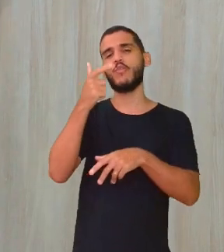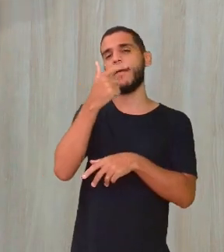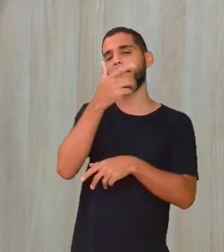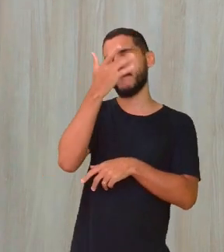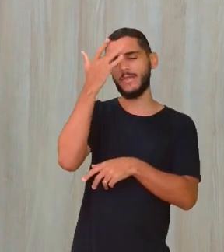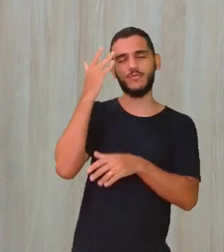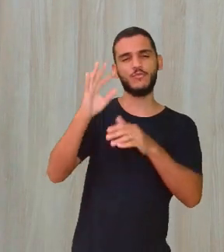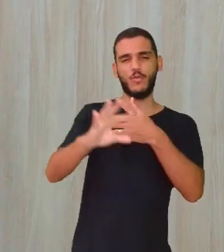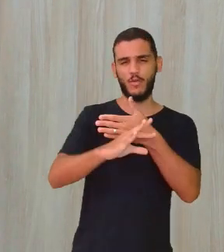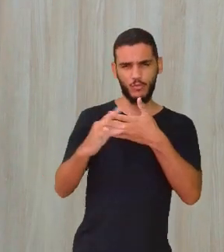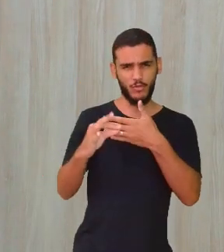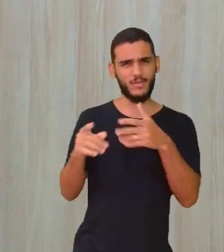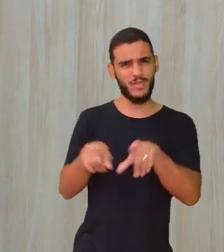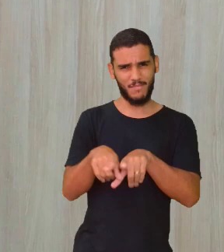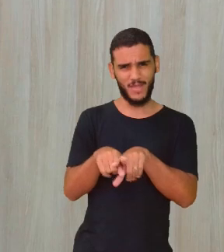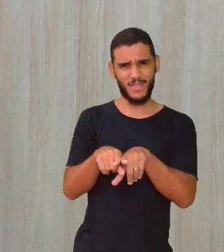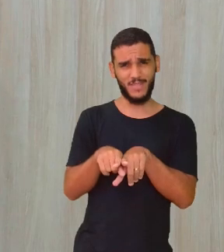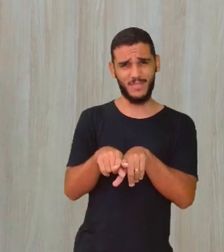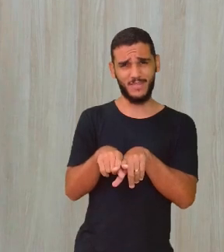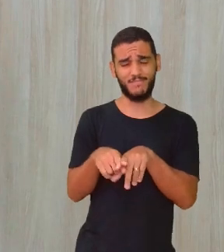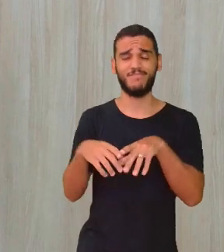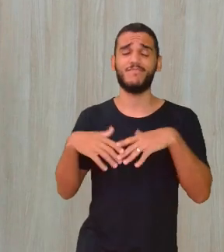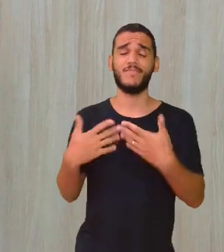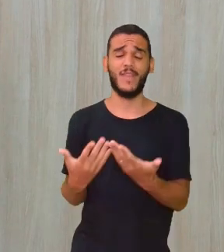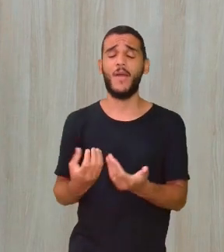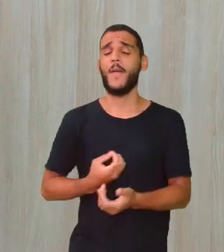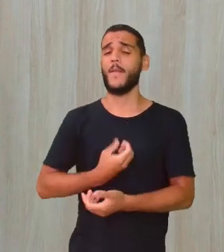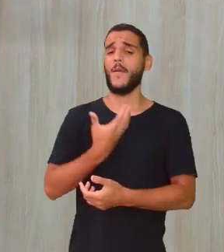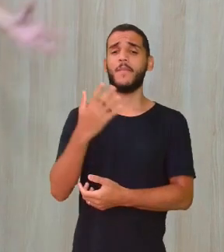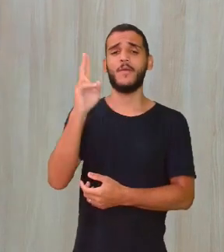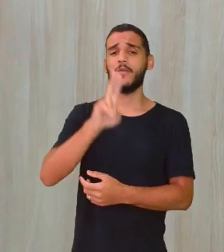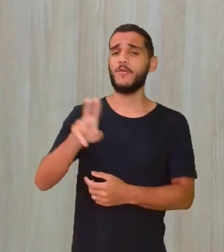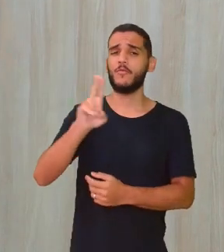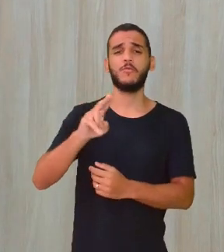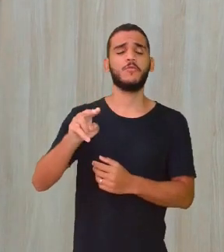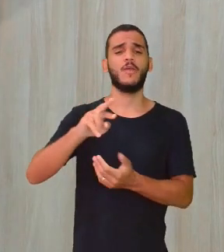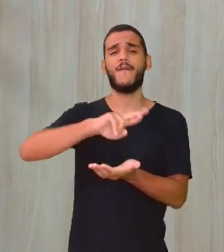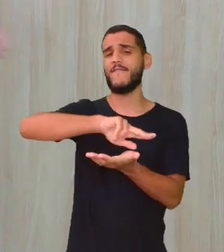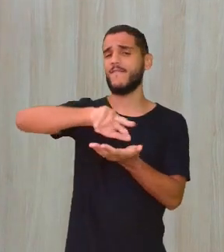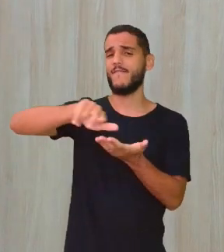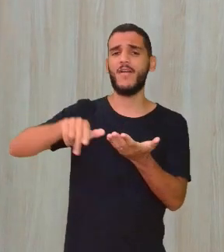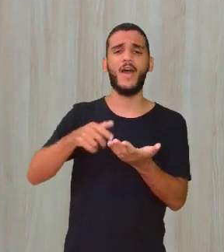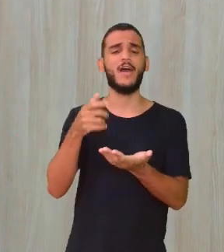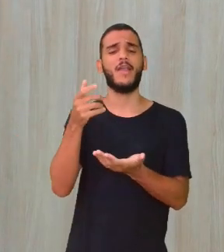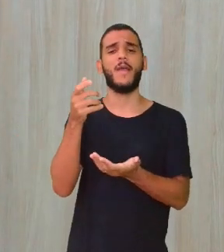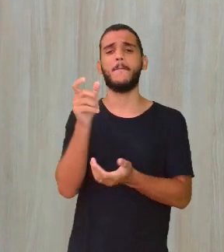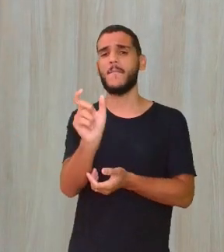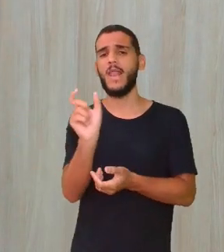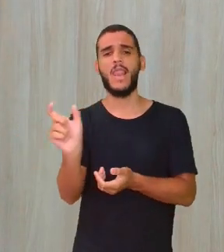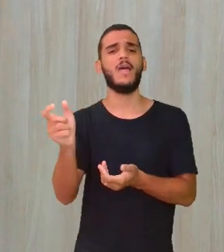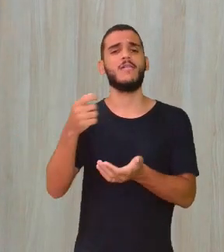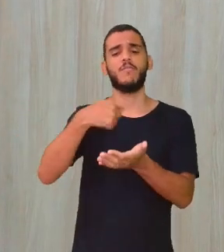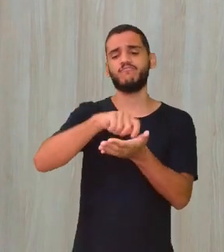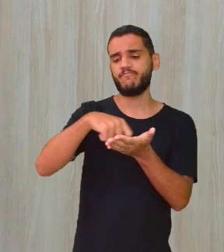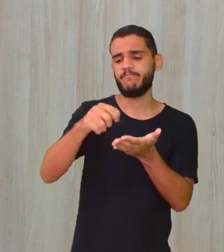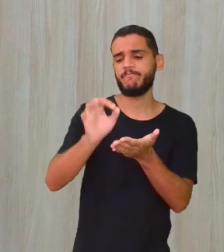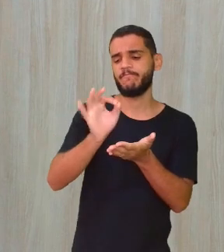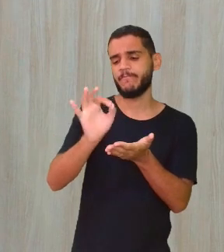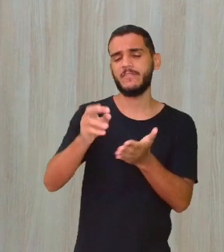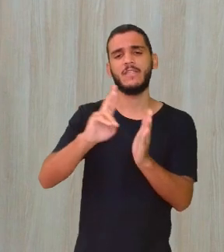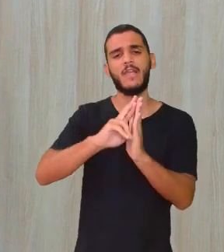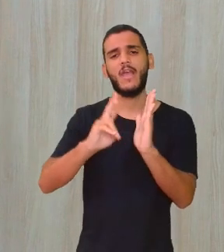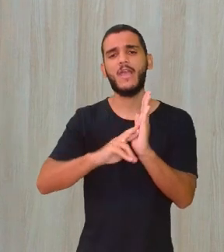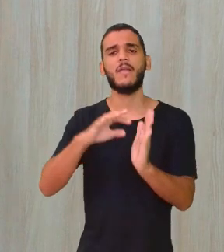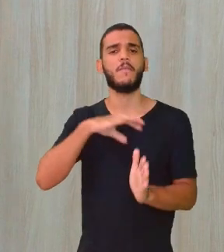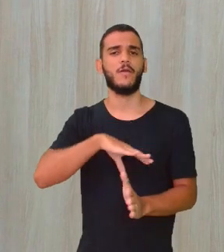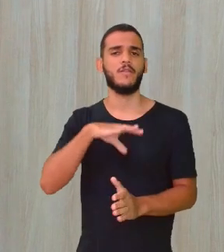Pessoa, um poema que seja, que use todas as palavras escritas corretamente? Professora Adriana,